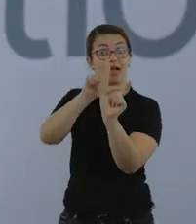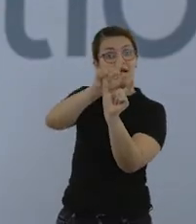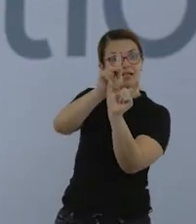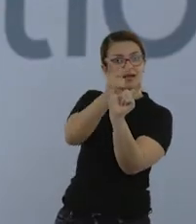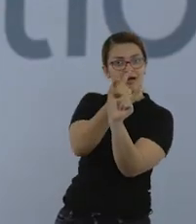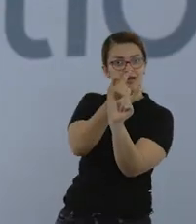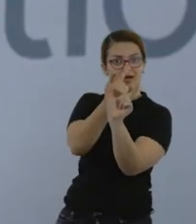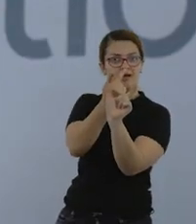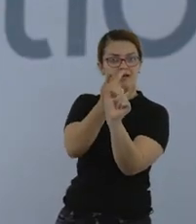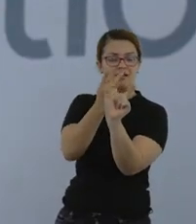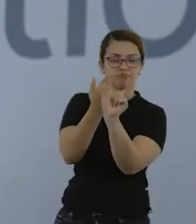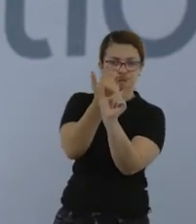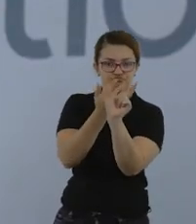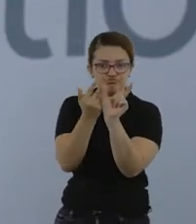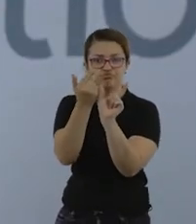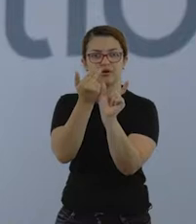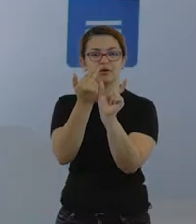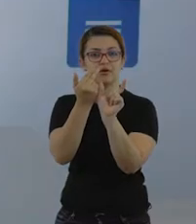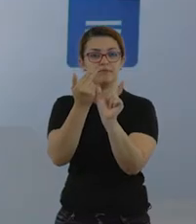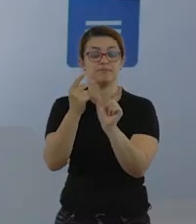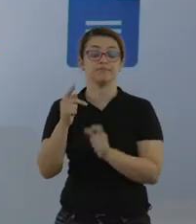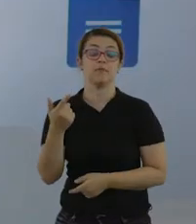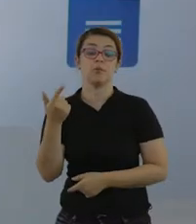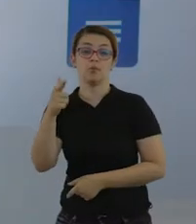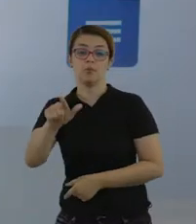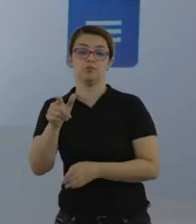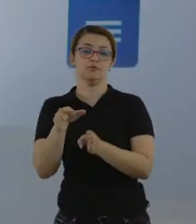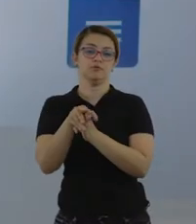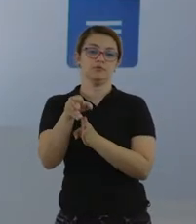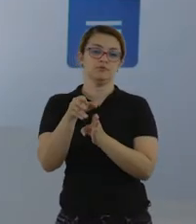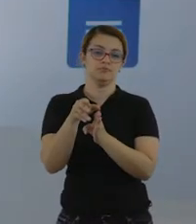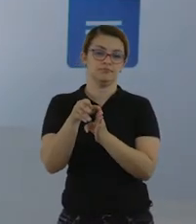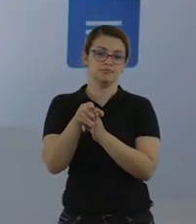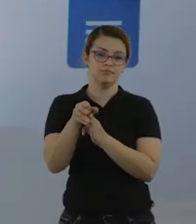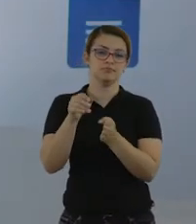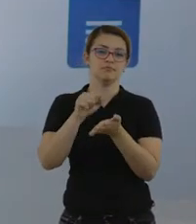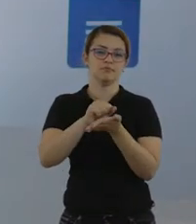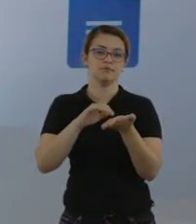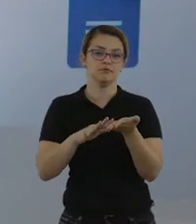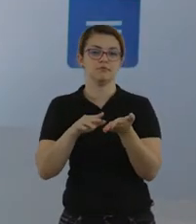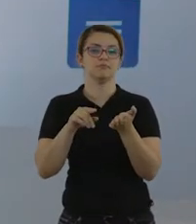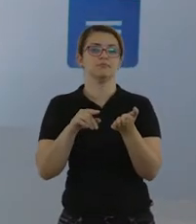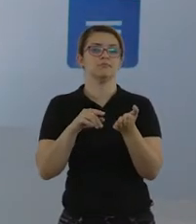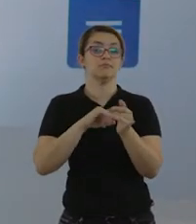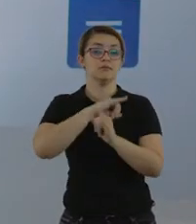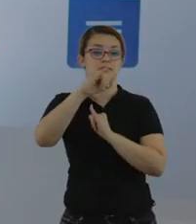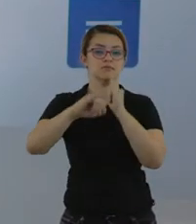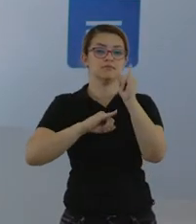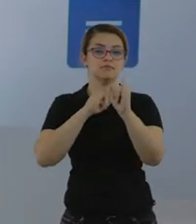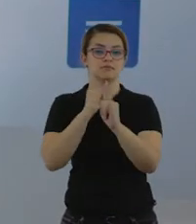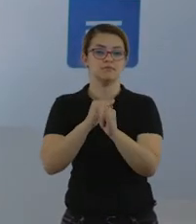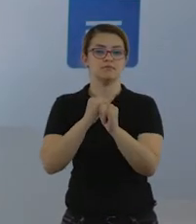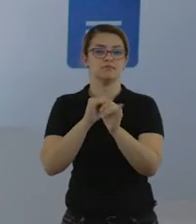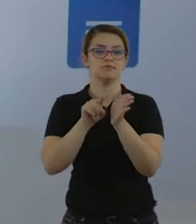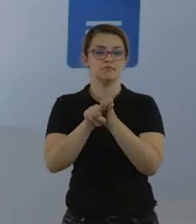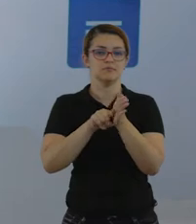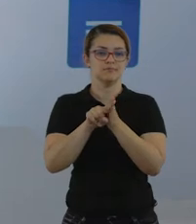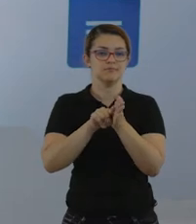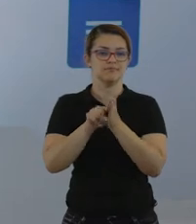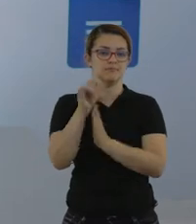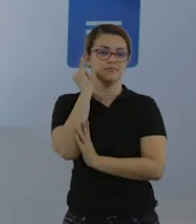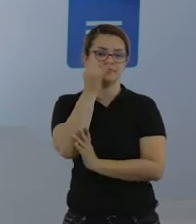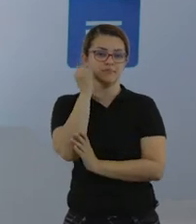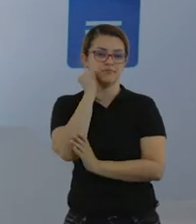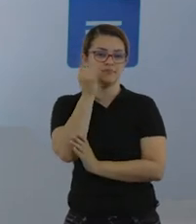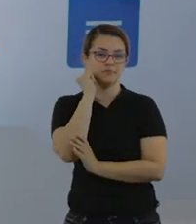contenham o L e o H. A próxima atividade seria vocês buscarem na internet a